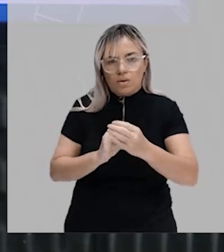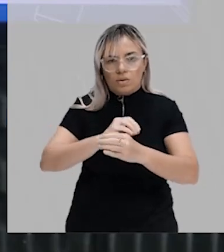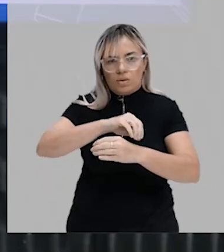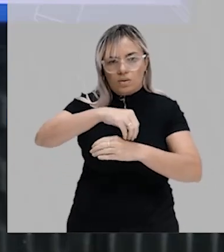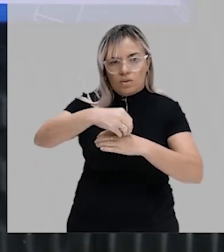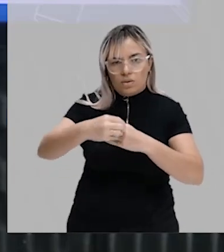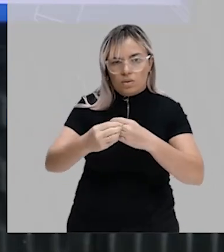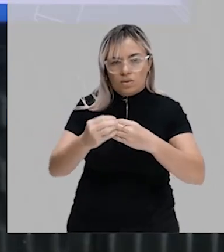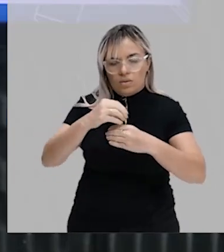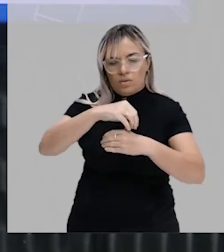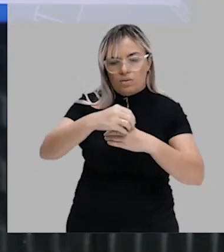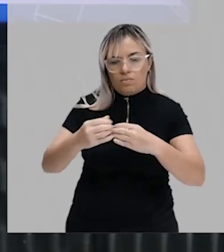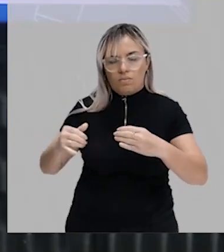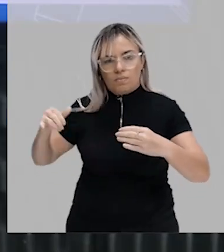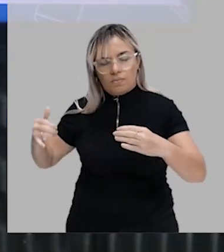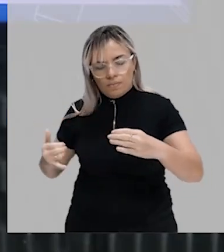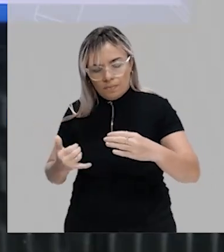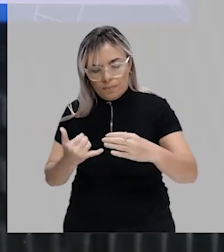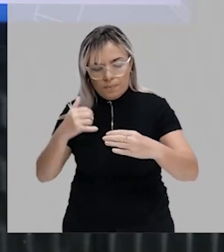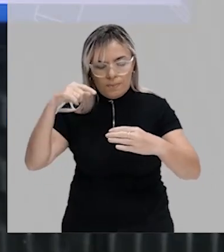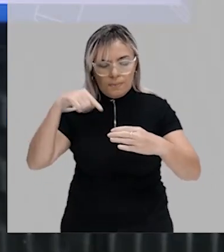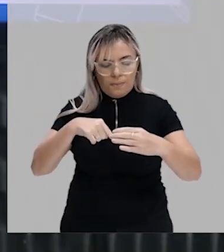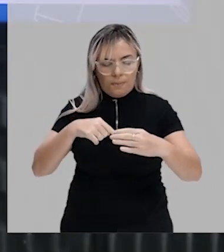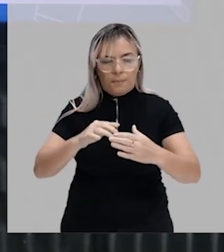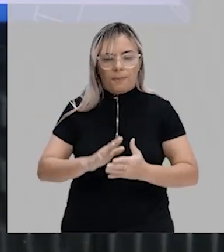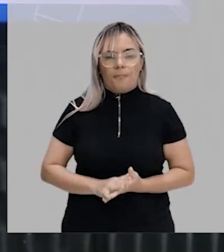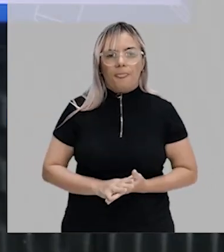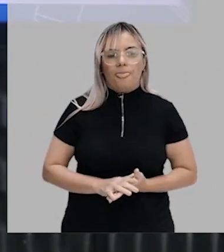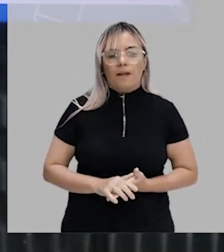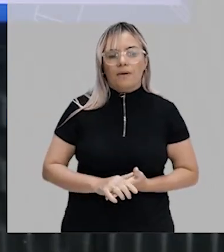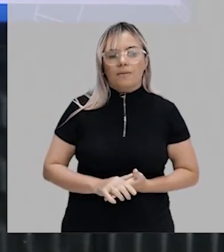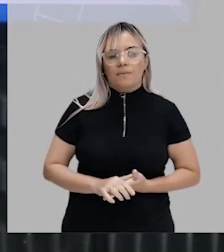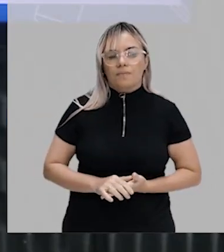E esses nutrientes forneciam energia.